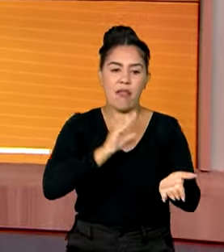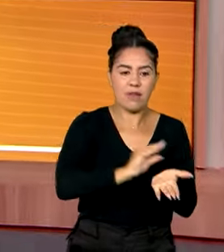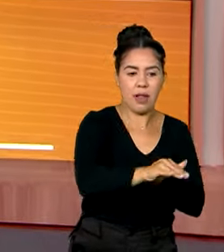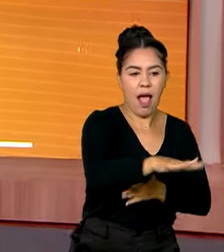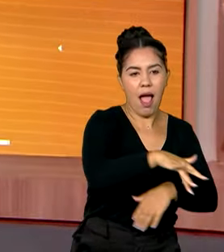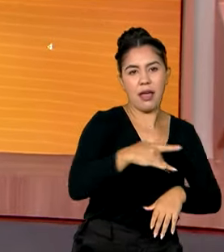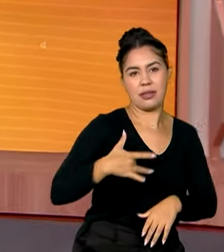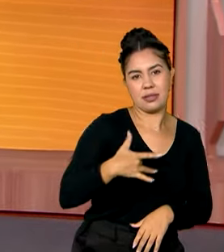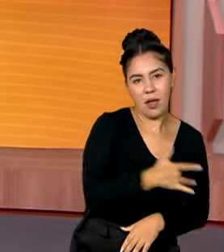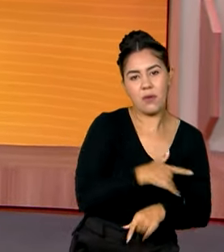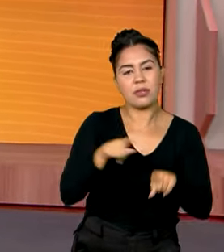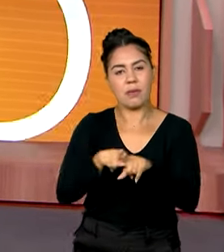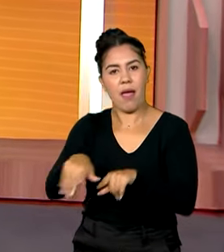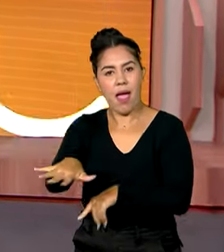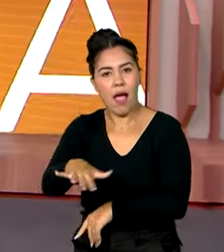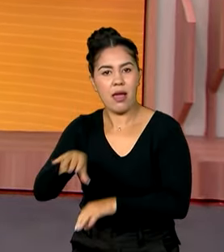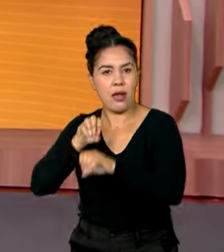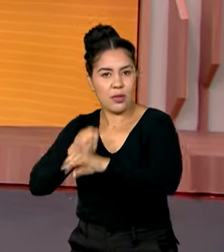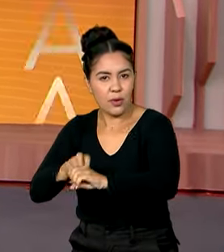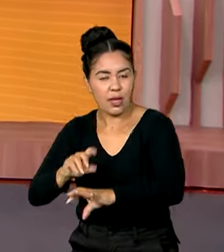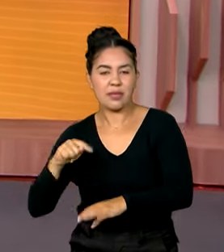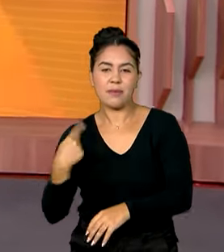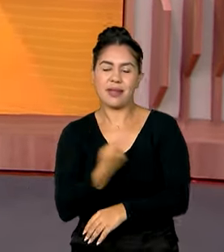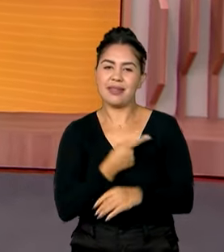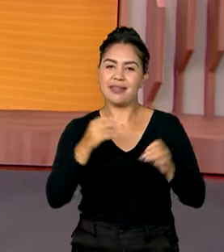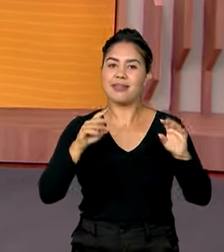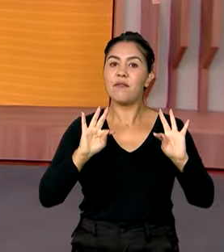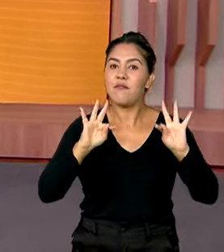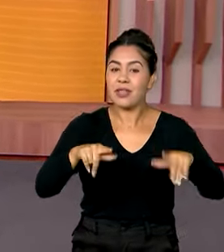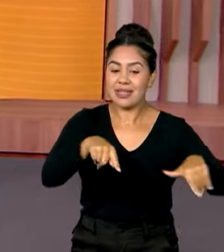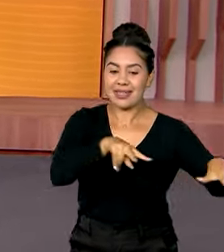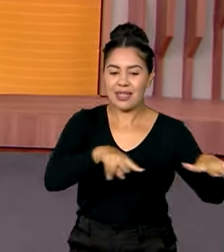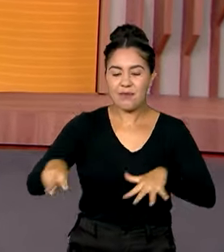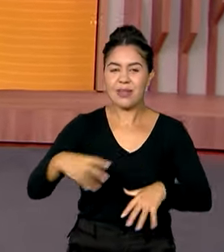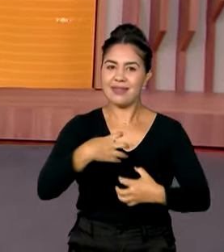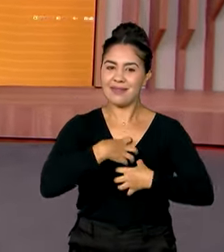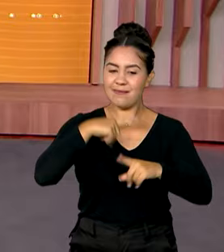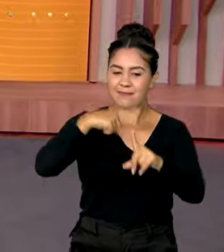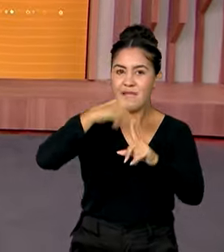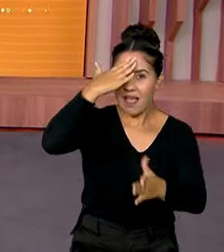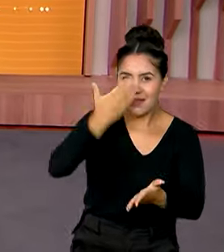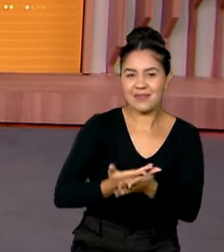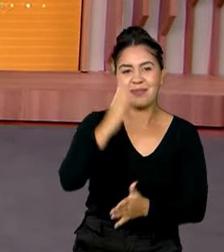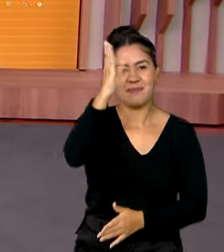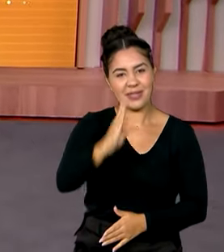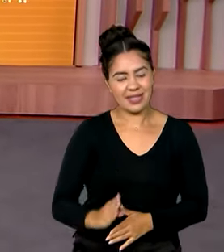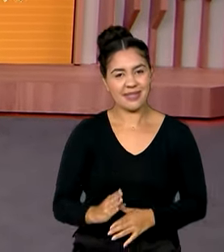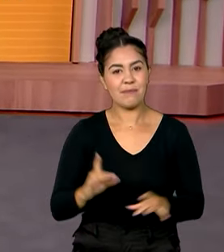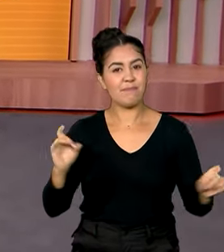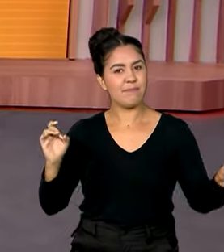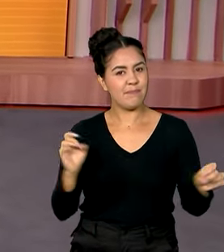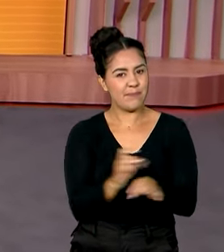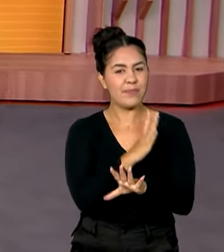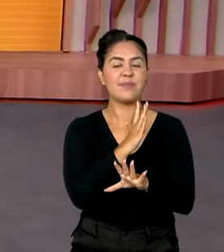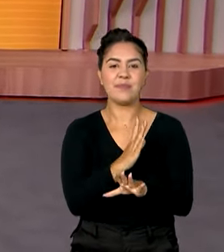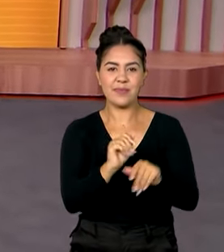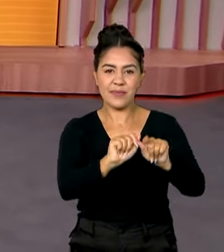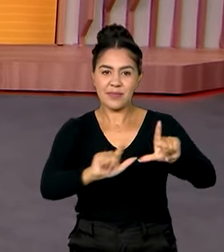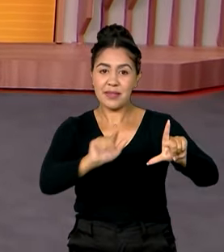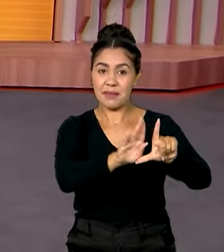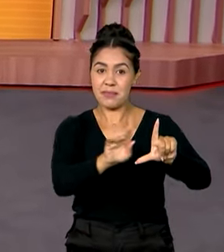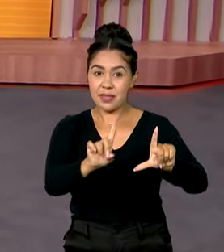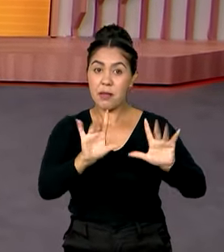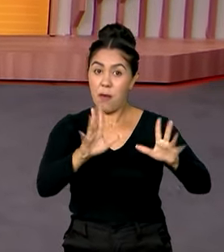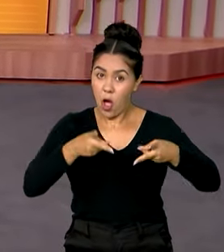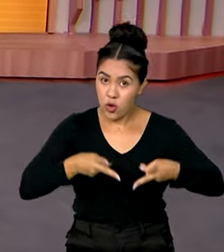notícias para a gente terminar essa semana com otimismo e muita fé no Brasil. É isso, o Brasil em Dia fica por aqui